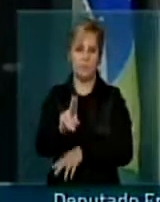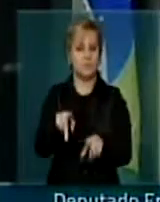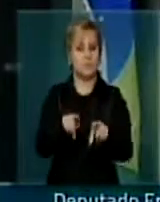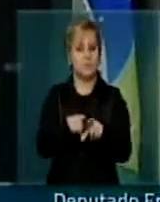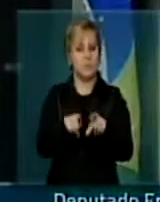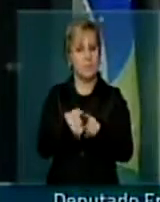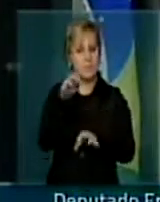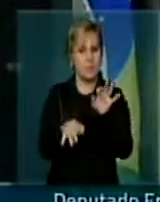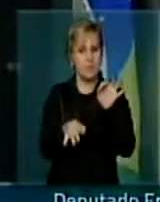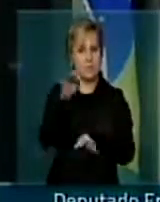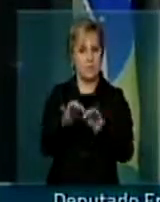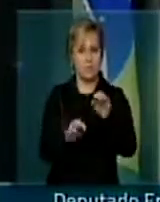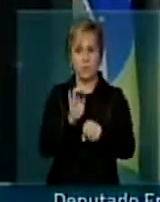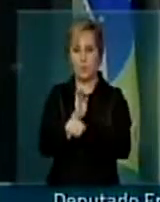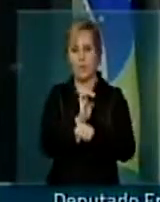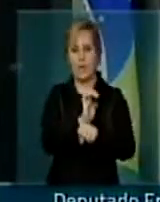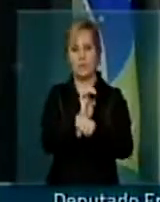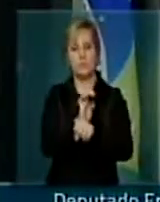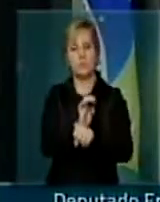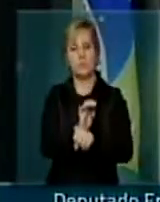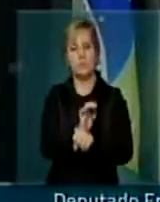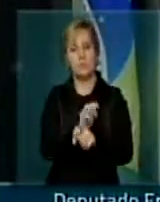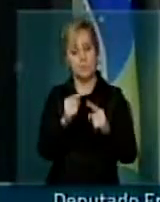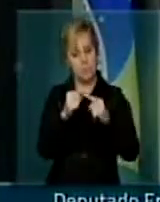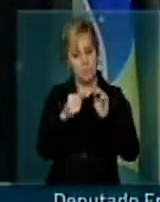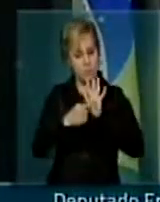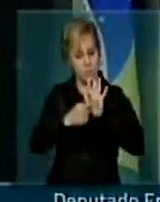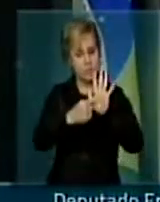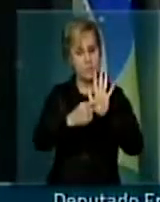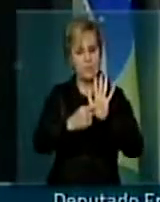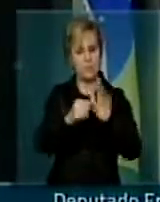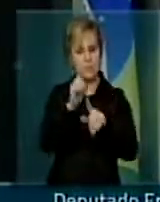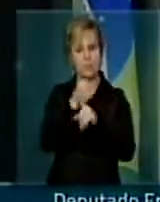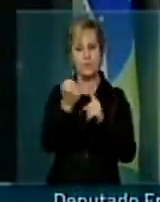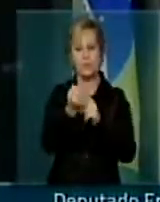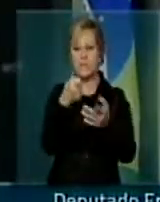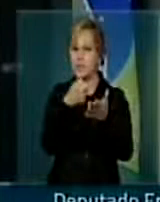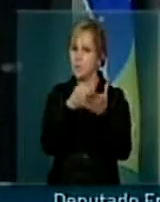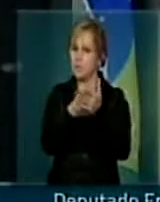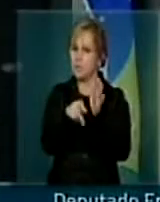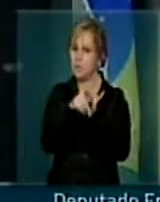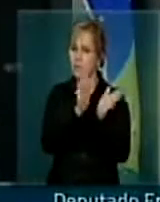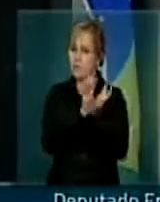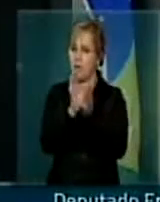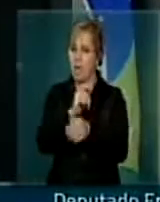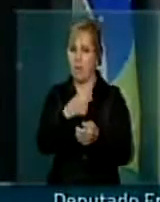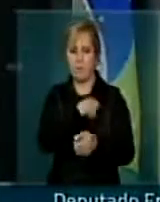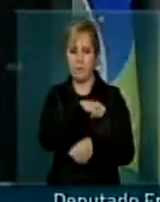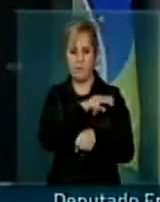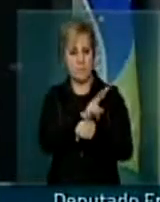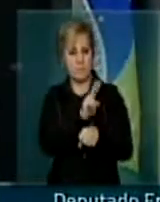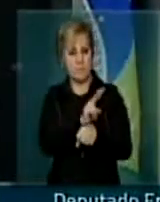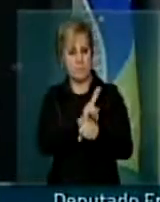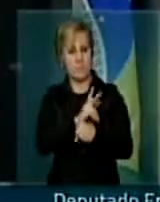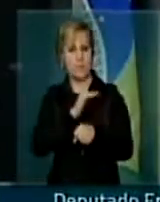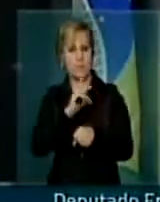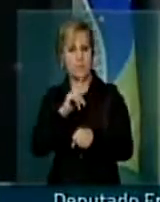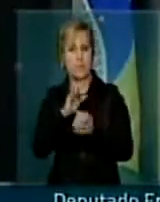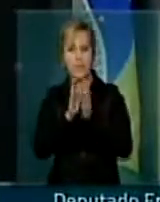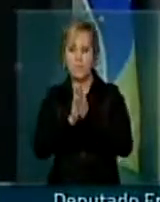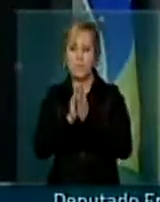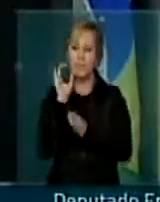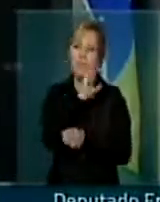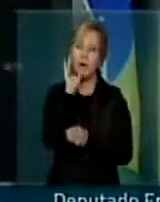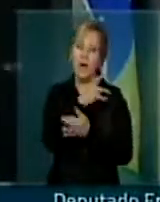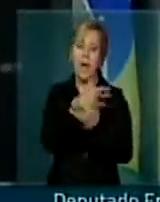além do Tribunal de Contas do Estado, objetivando, mostrar para a sociedade e pressionar esses órgãos de fiscalização que tenham celeridade, que